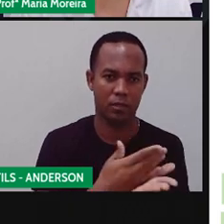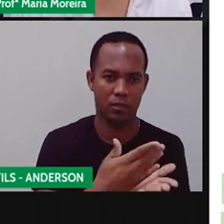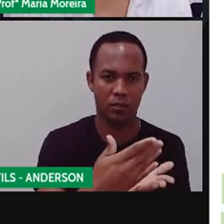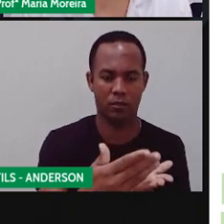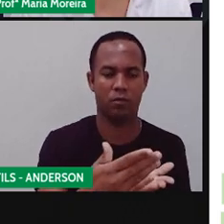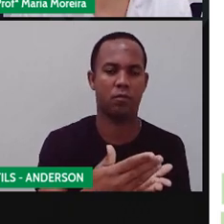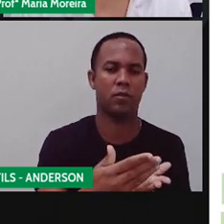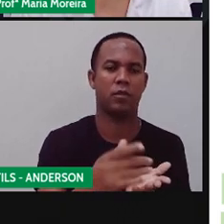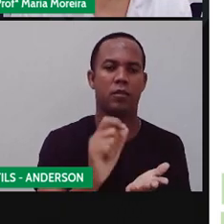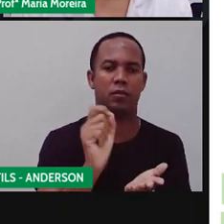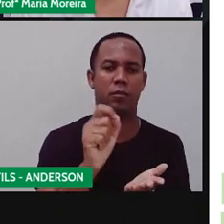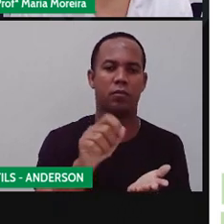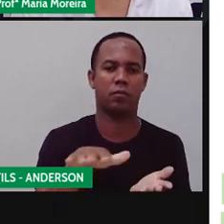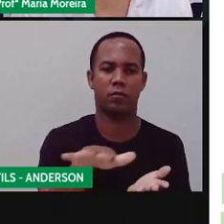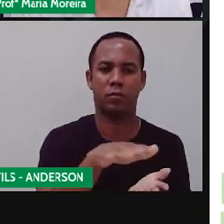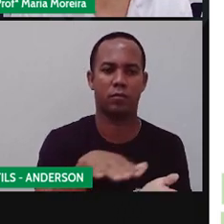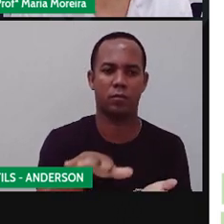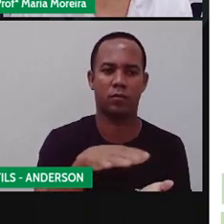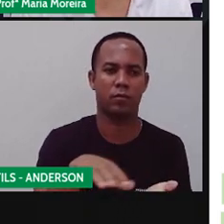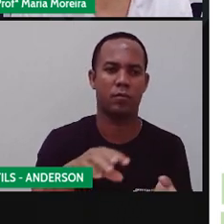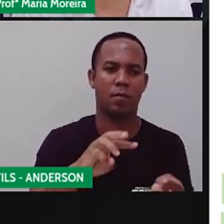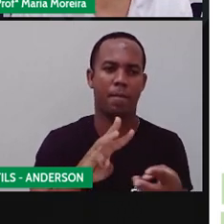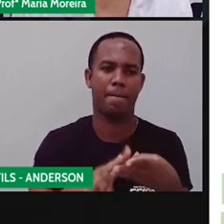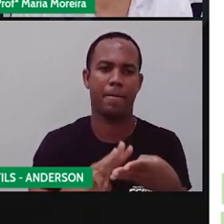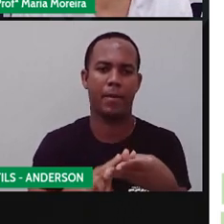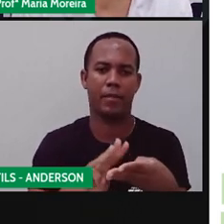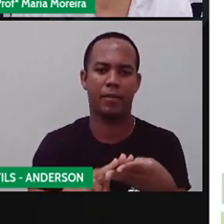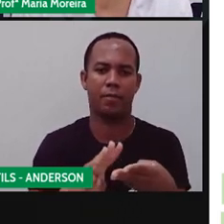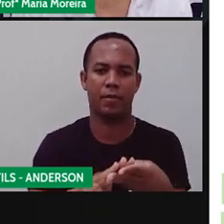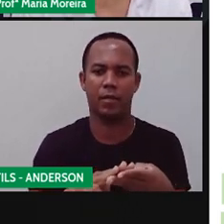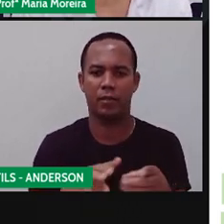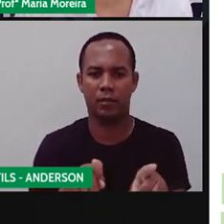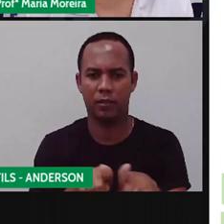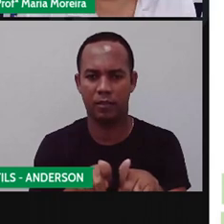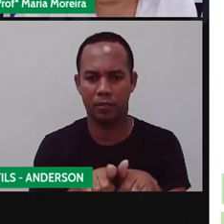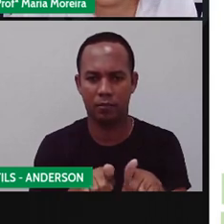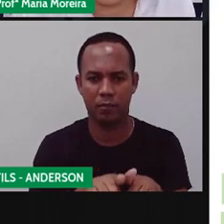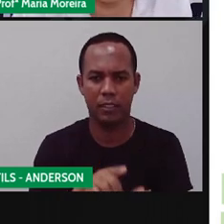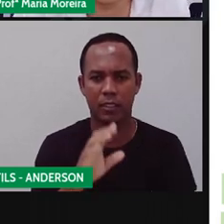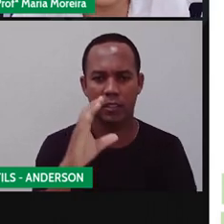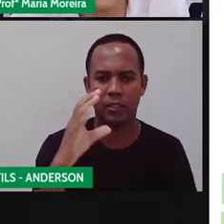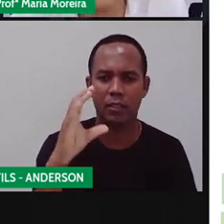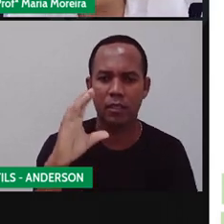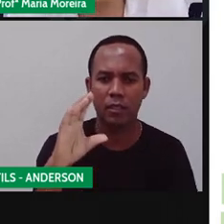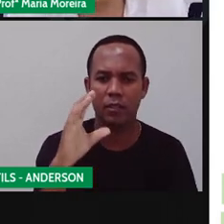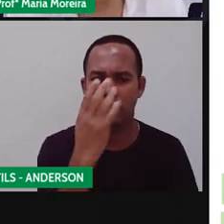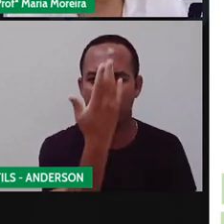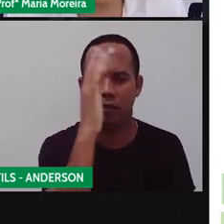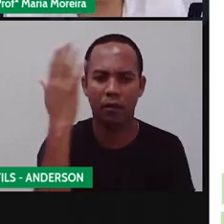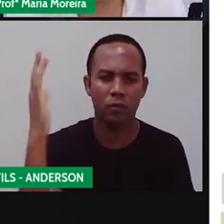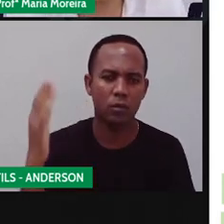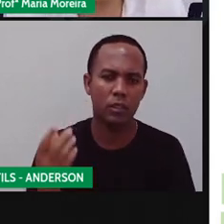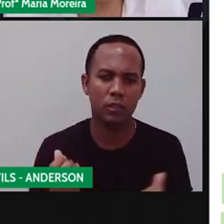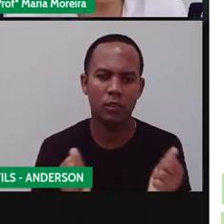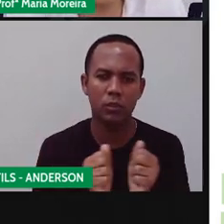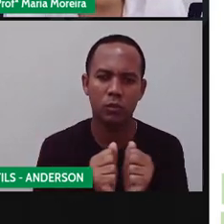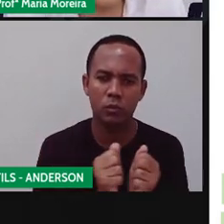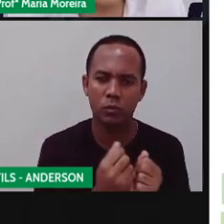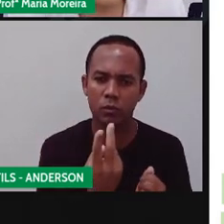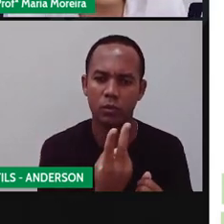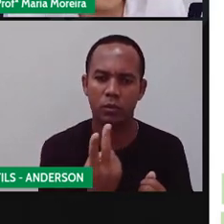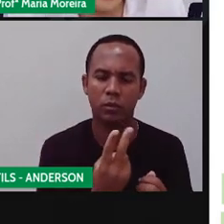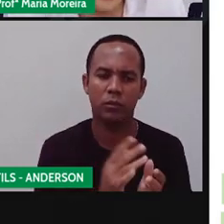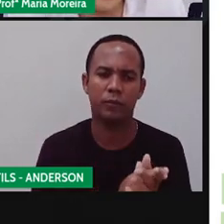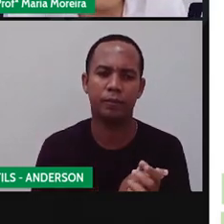conhecimento interdisciplinar, matemática e ciências da natureza. Vamos lá, terceiro ano,